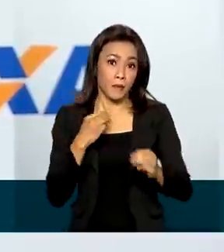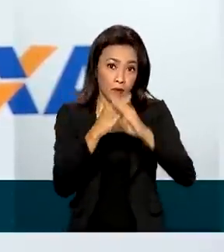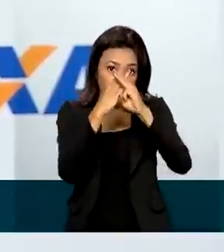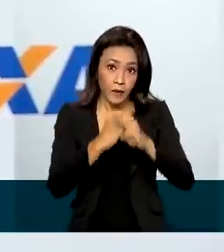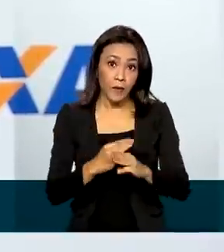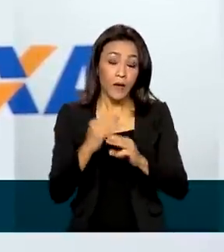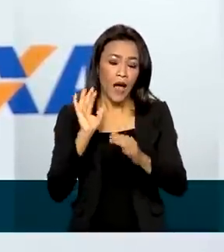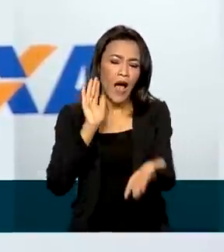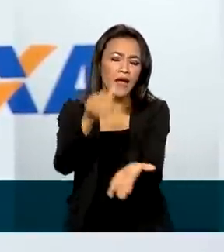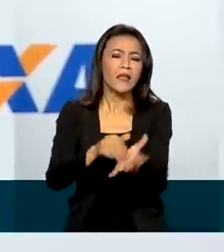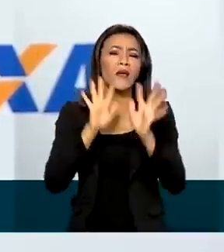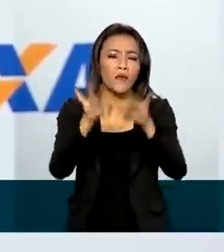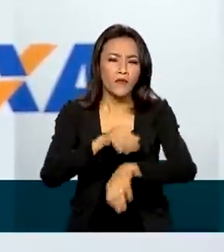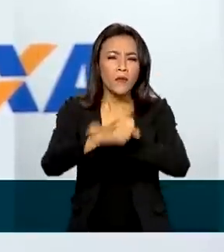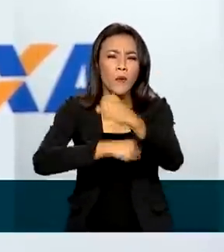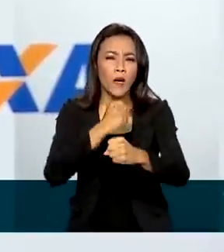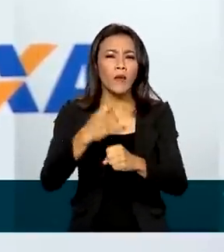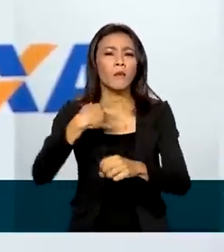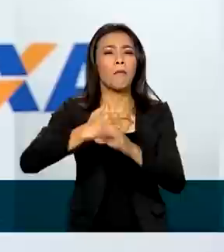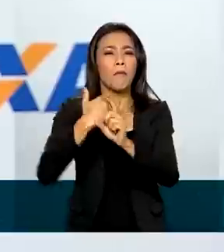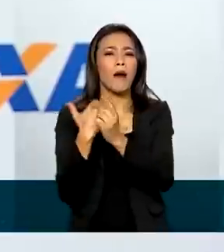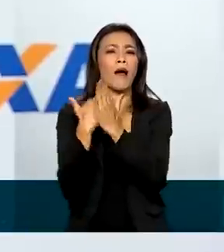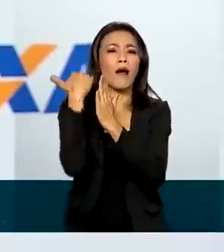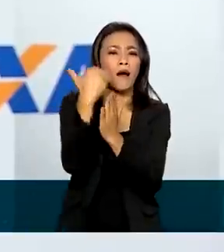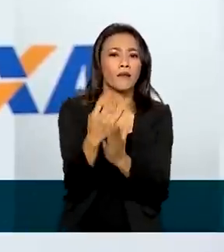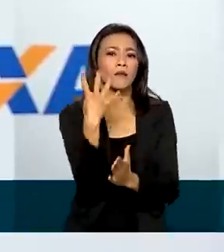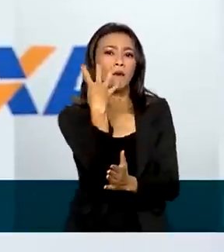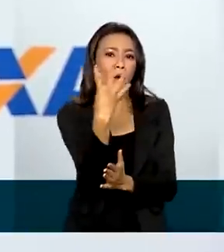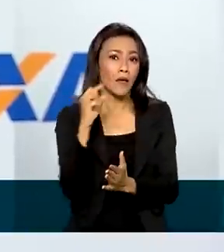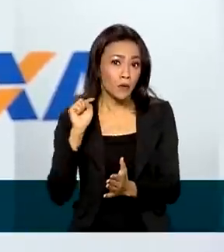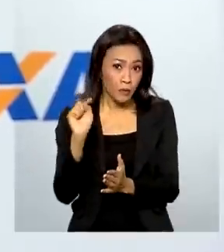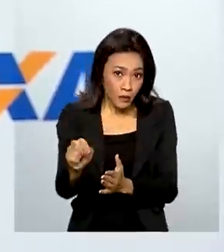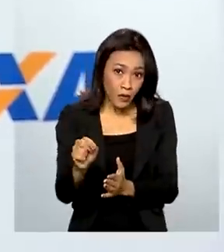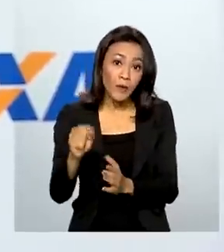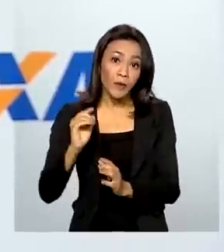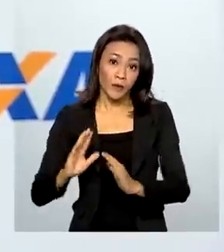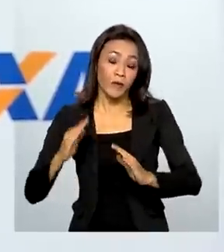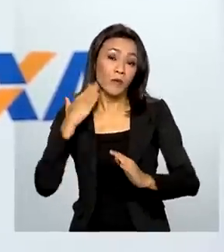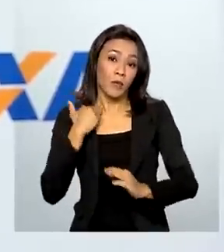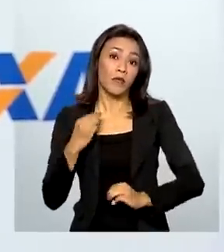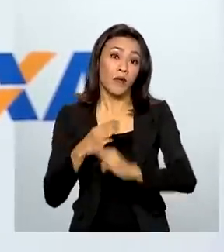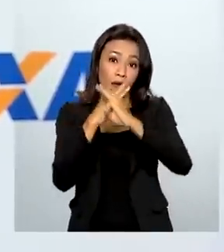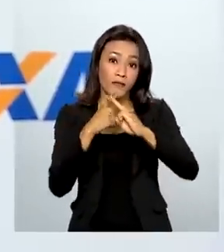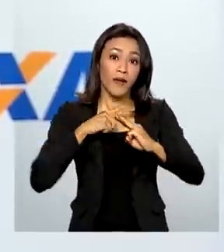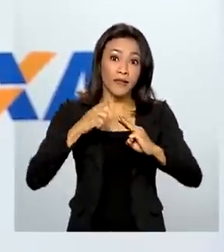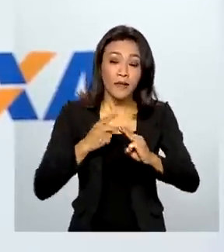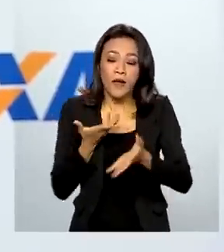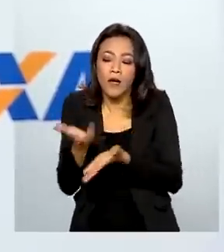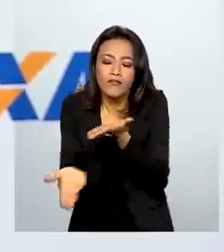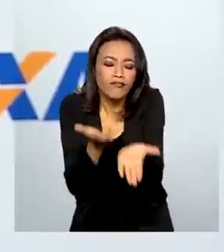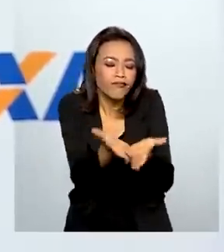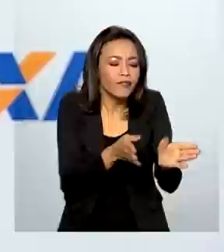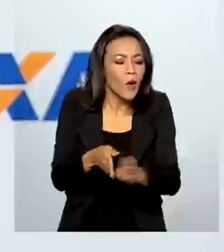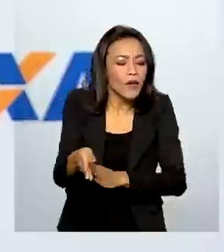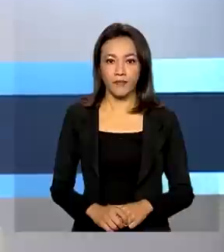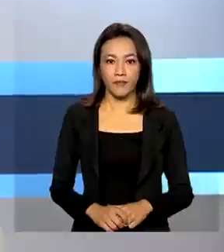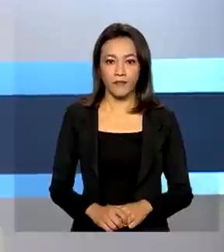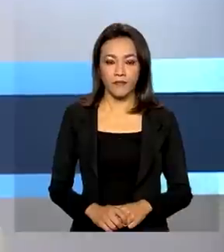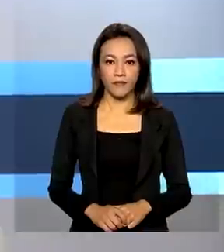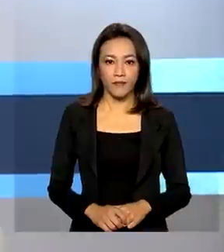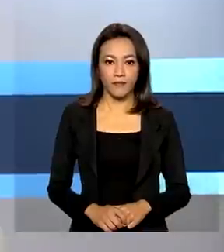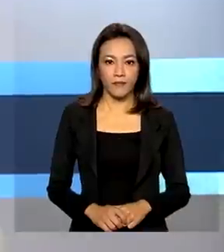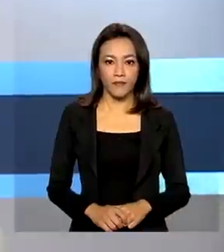mil agências da Caixa terão espaço para elas, de apoio, cuidado, oportunidade e orientação para mulheres.